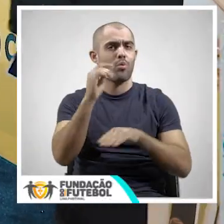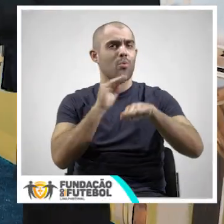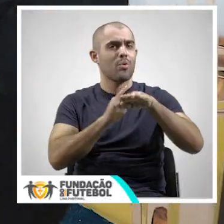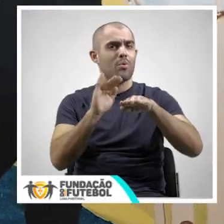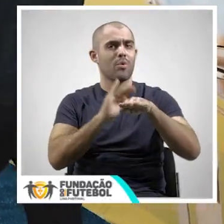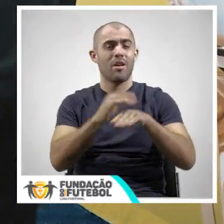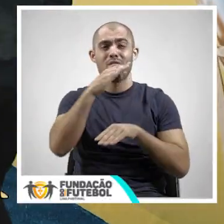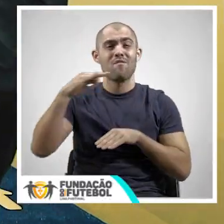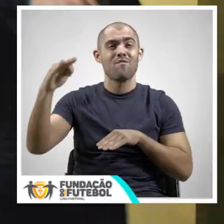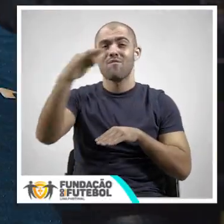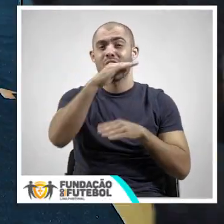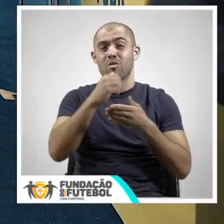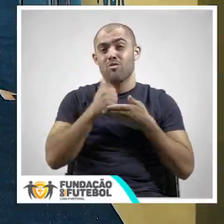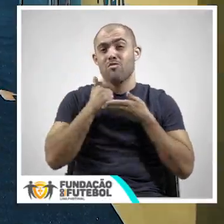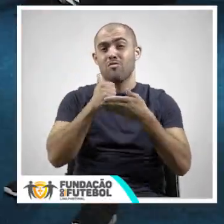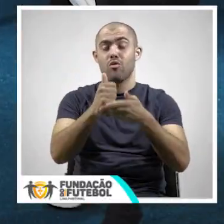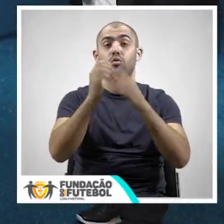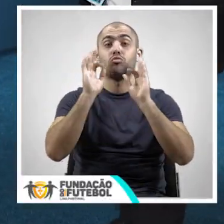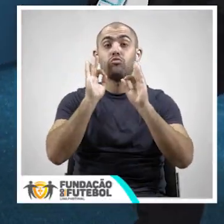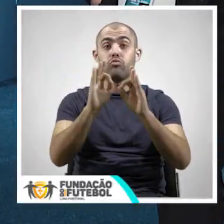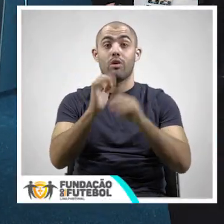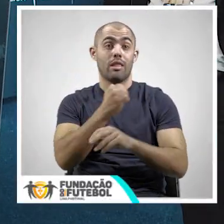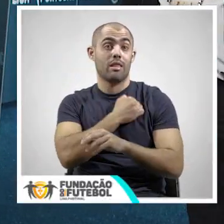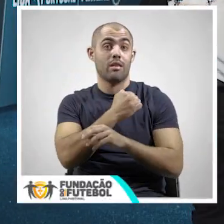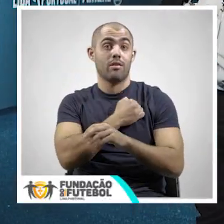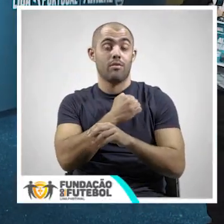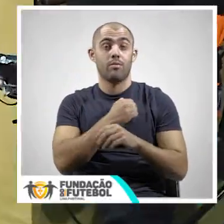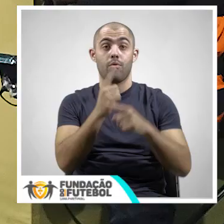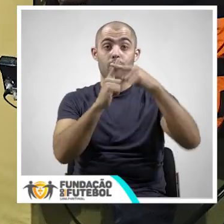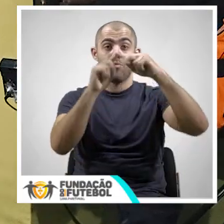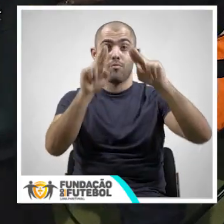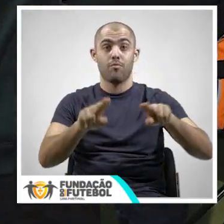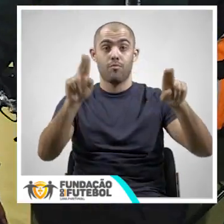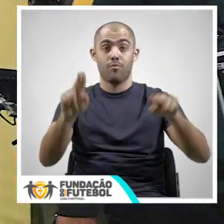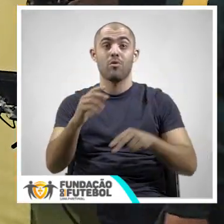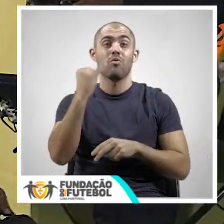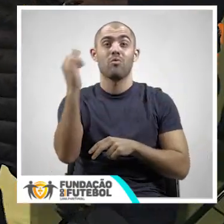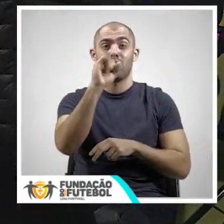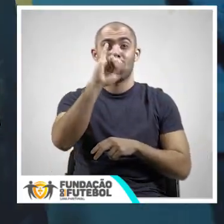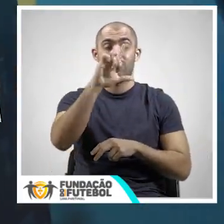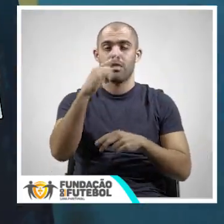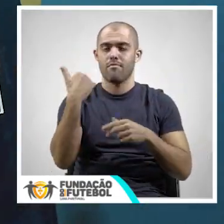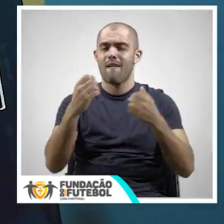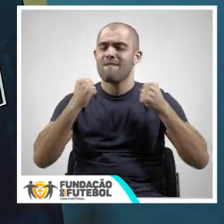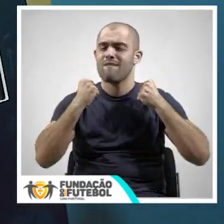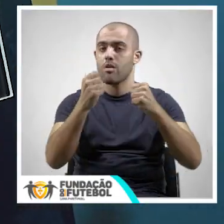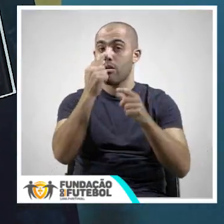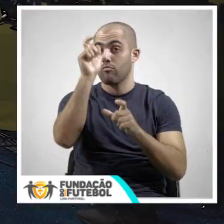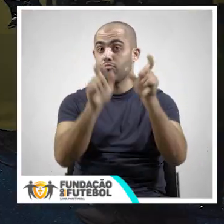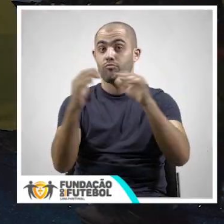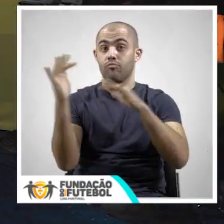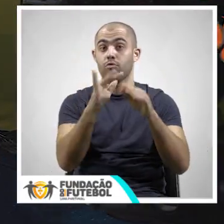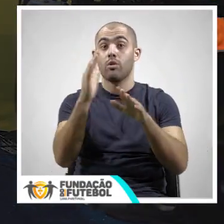carinho. Famílias apoiadas pelos cuidados domiciliários pediátricos da Fundação do Gil deram força aos jogadores